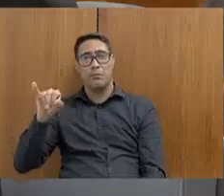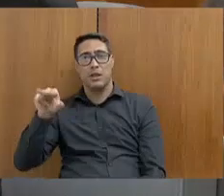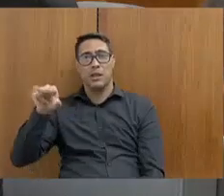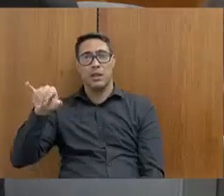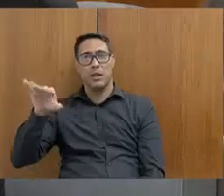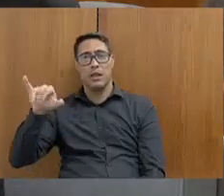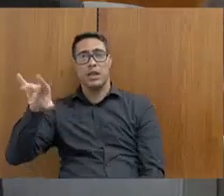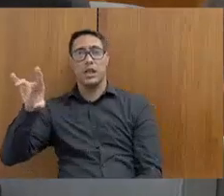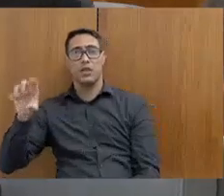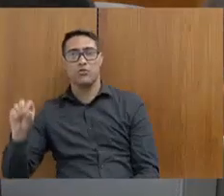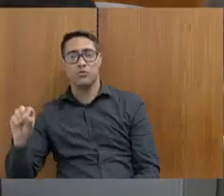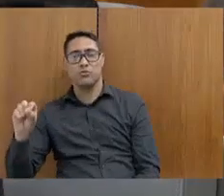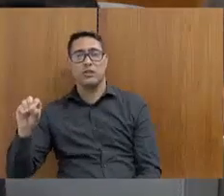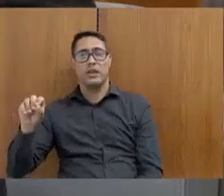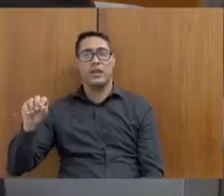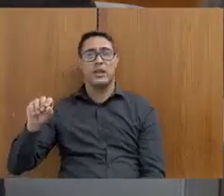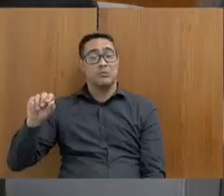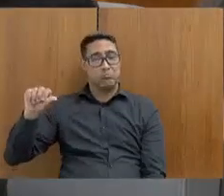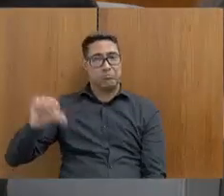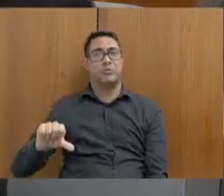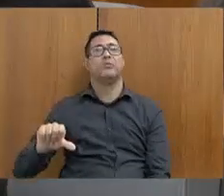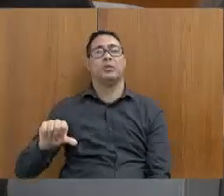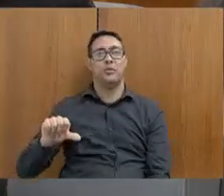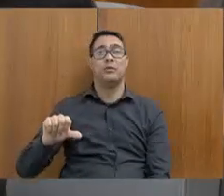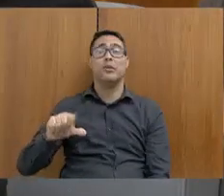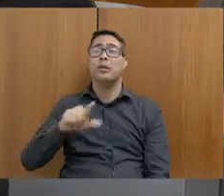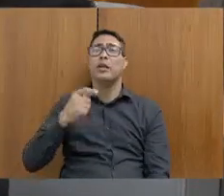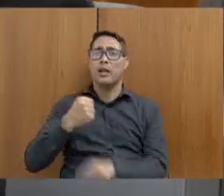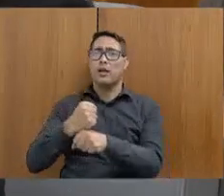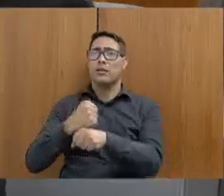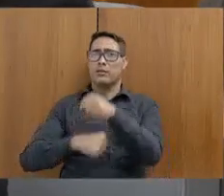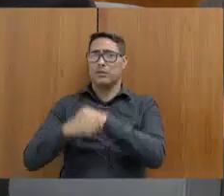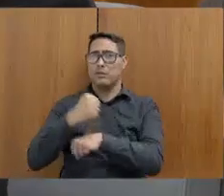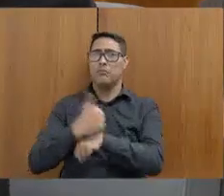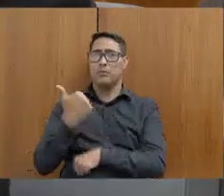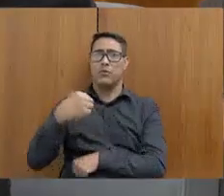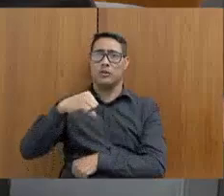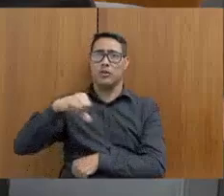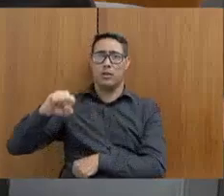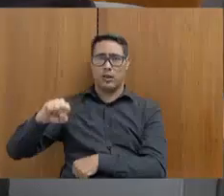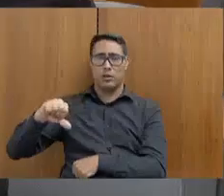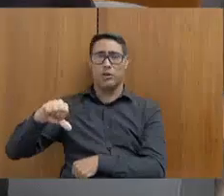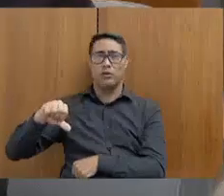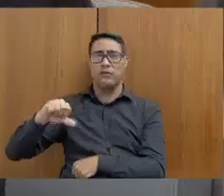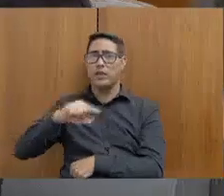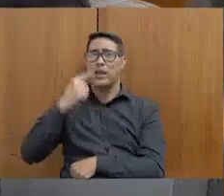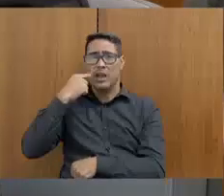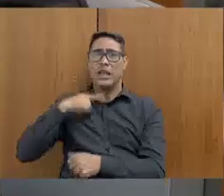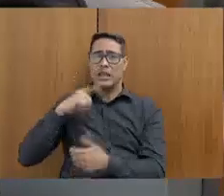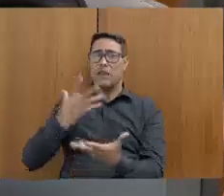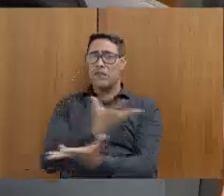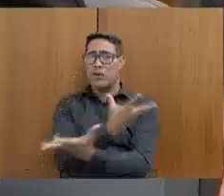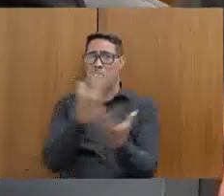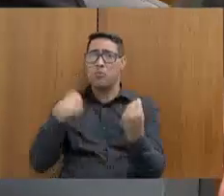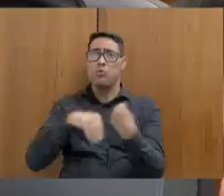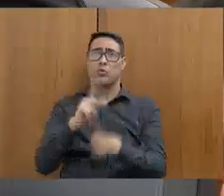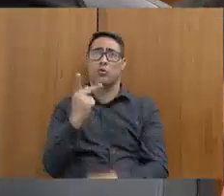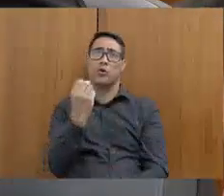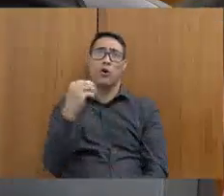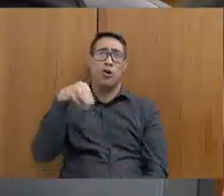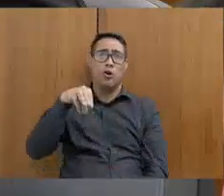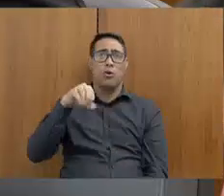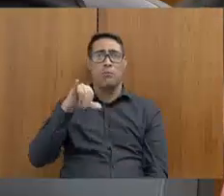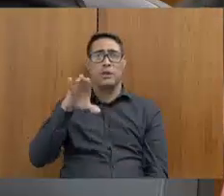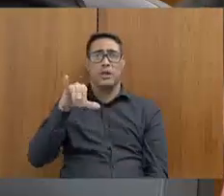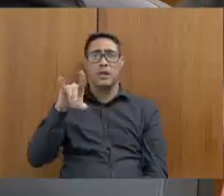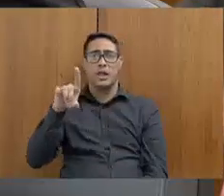quando eu entrei no Ministério Público em 1989, nós tínhamos aqui homicídios que eram, o senhor deve ter pegado essa época também, que nós tínhamos aquelas